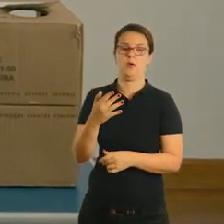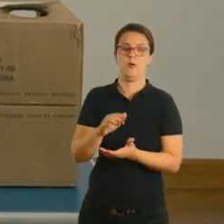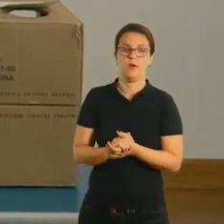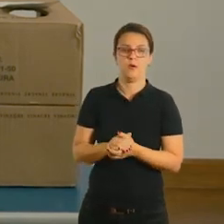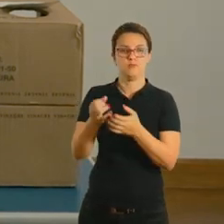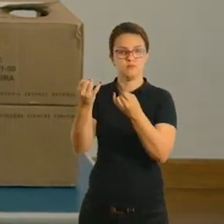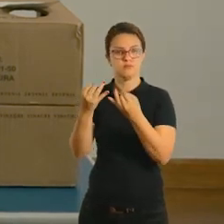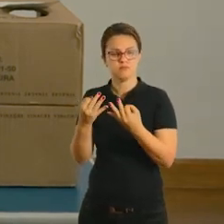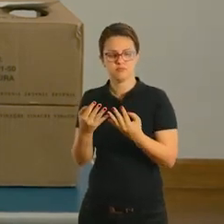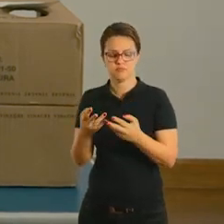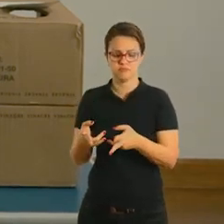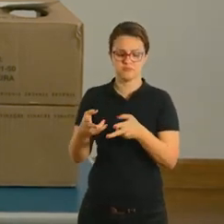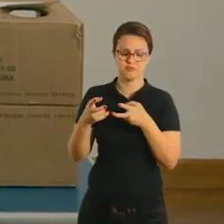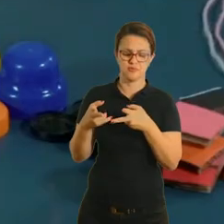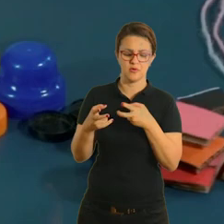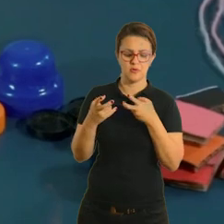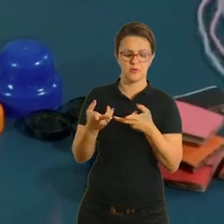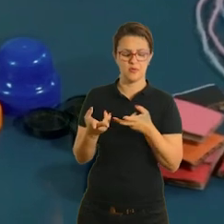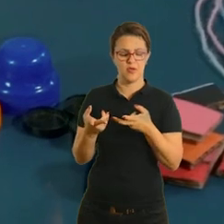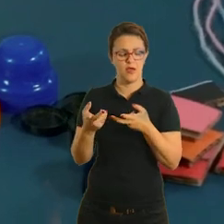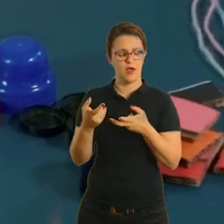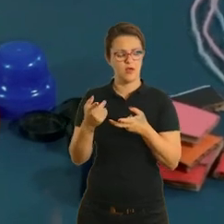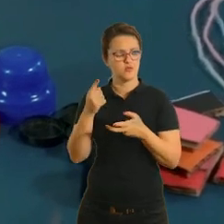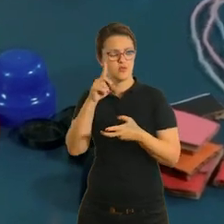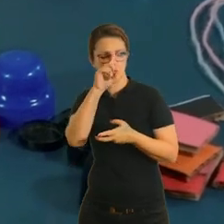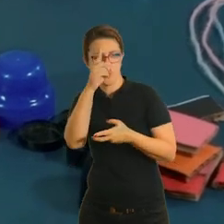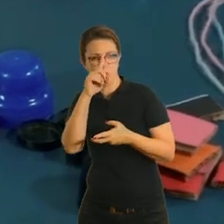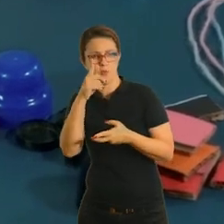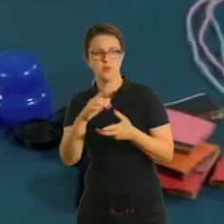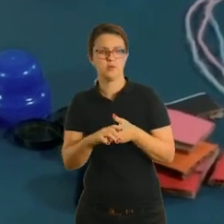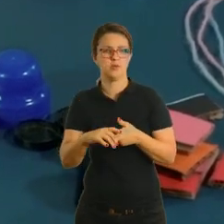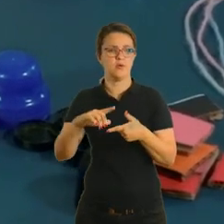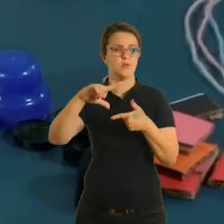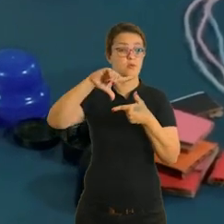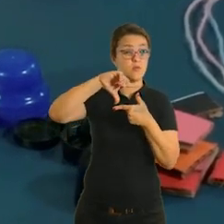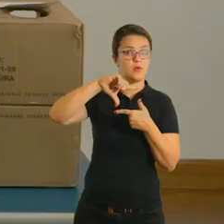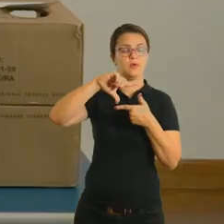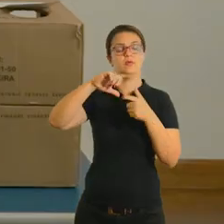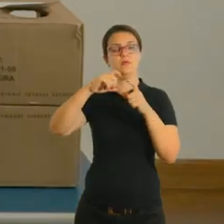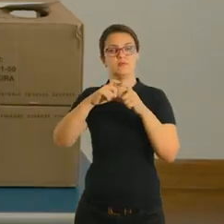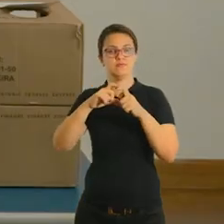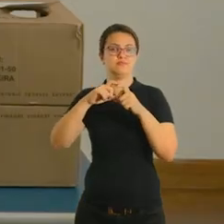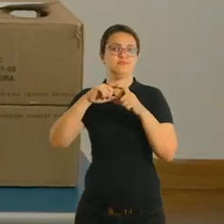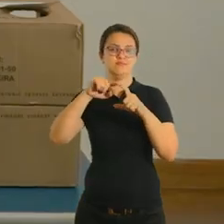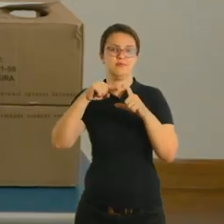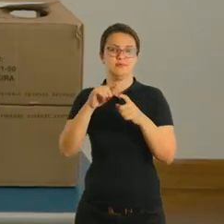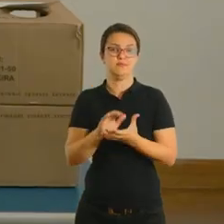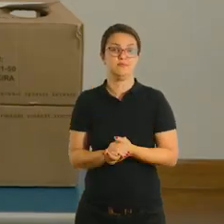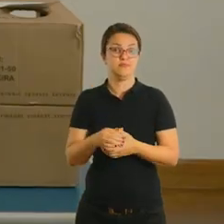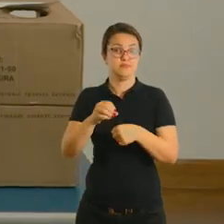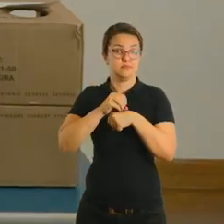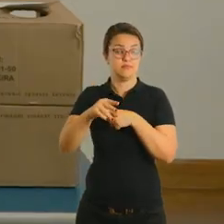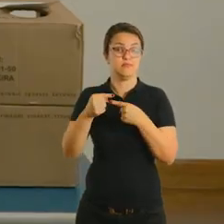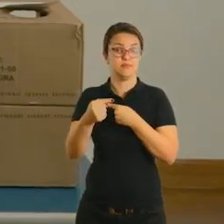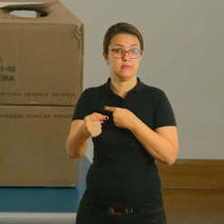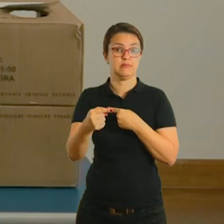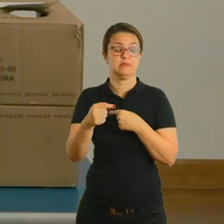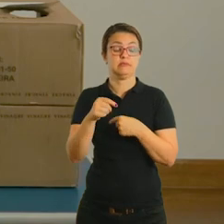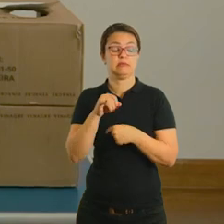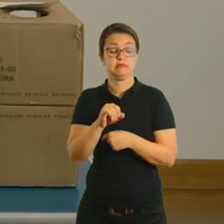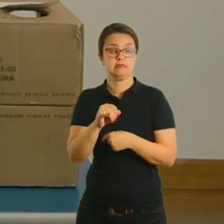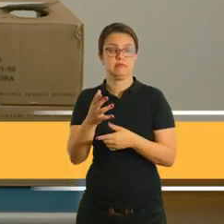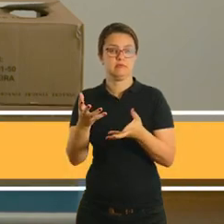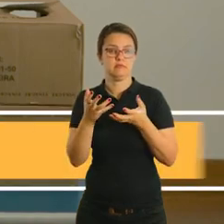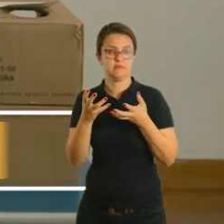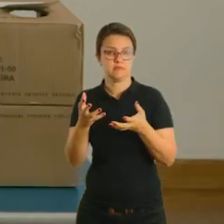perceber as hipóteses que o seu filho já tem em relação a cores, formas e tamanhos. Essas foram as sugestões para essa semana. Se vocês